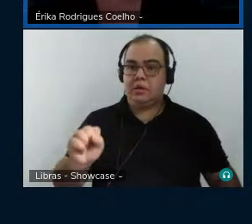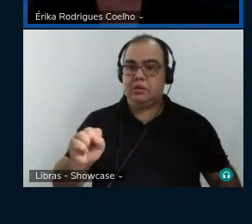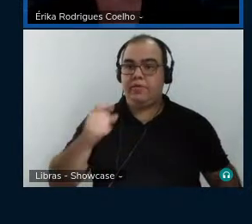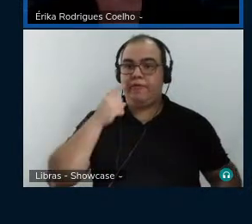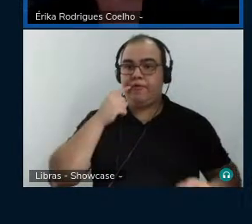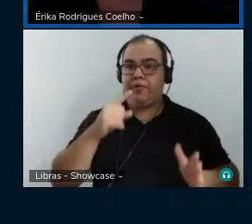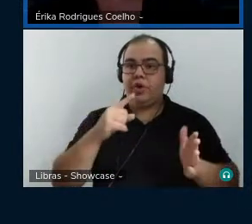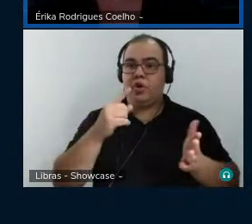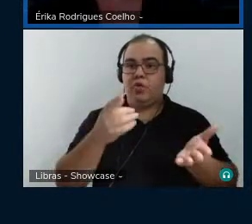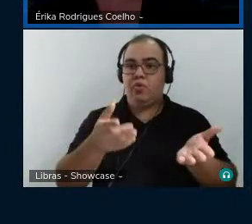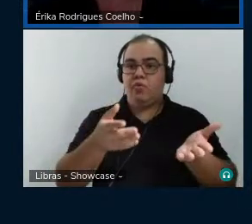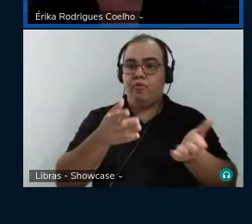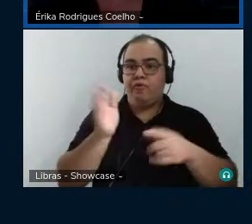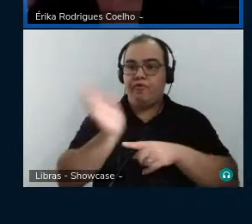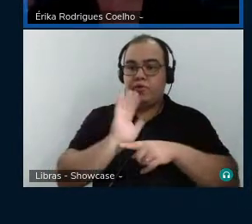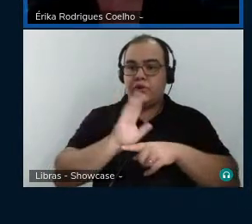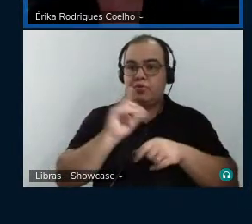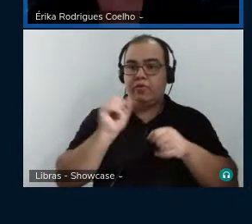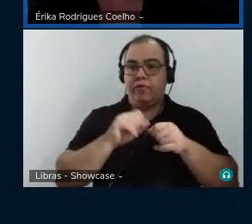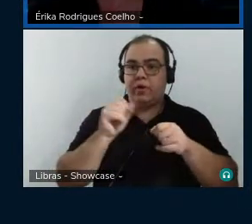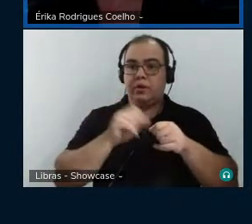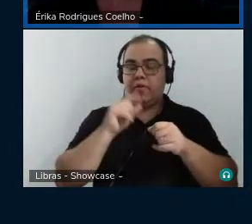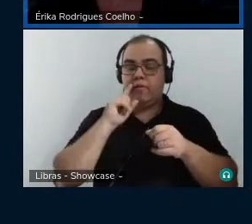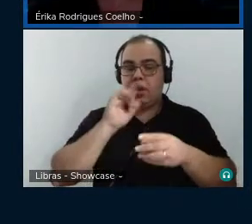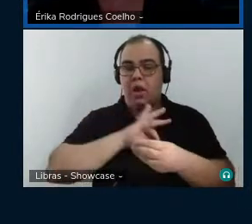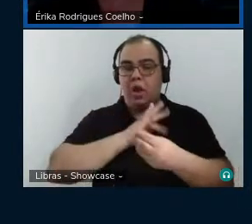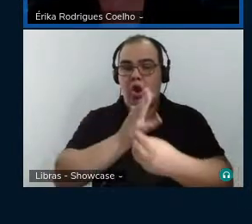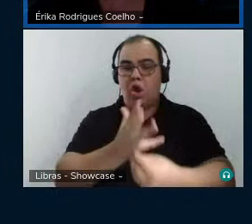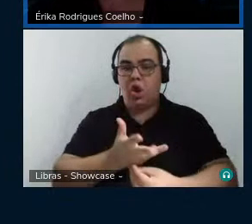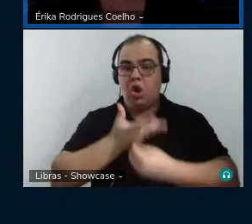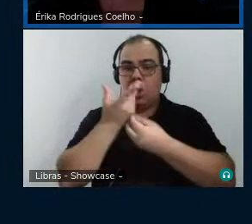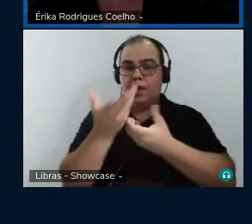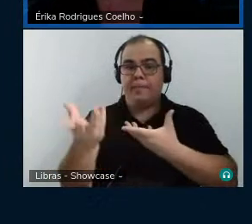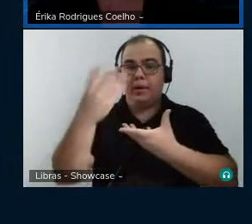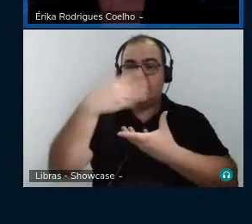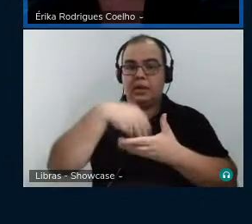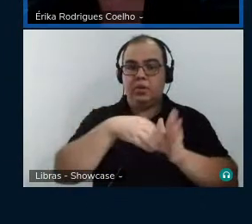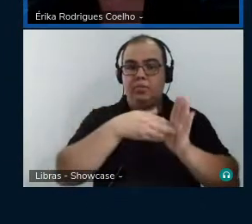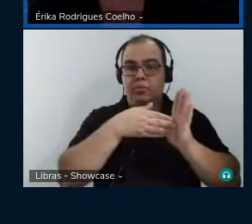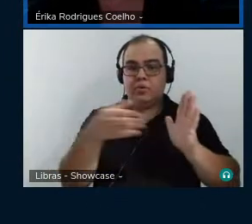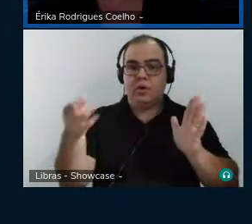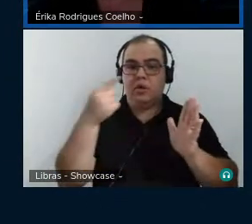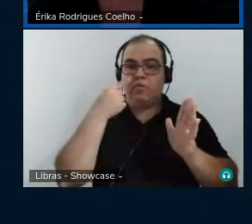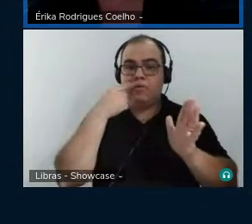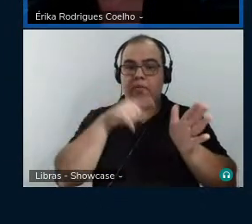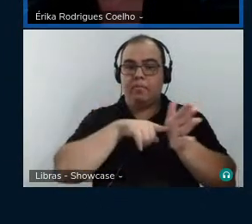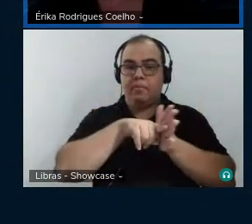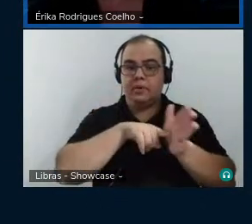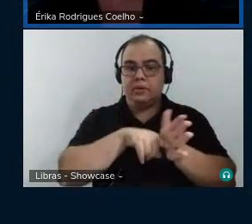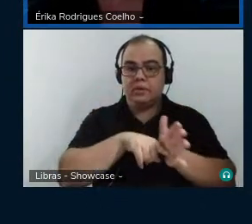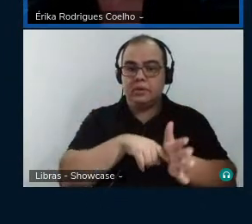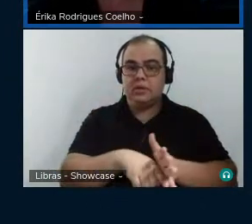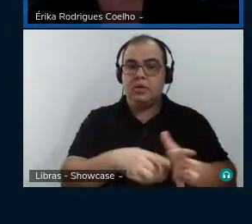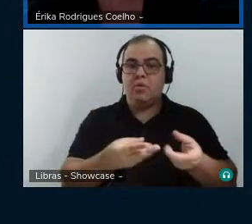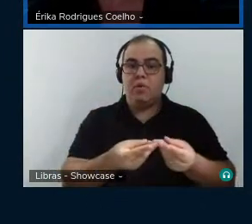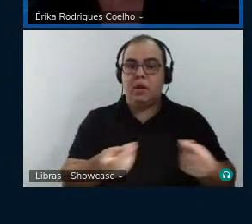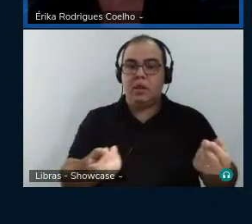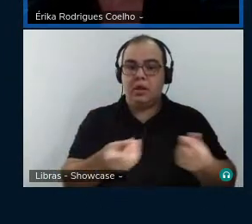análise dos rastros e indícios da obra, do processo da obra. É uma pesquisa de caráter qualitativo,